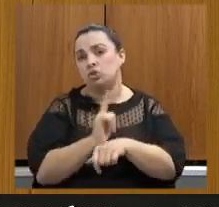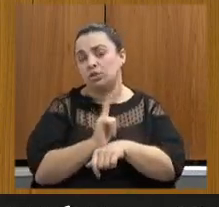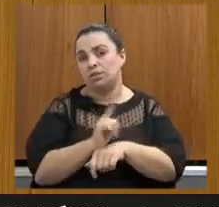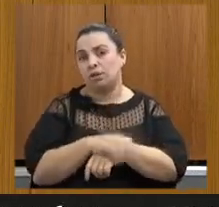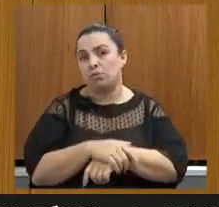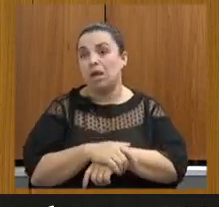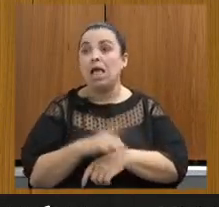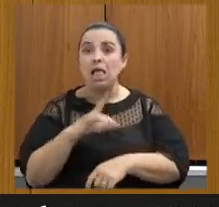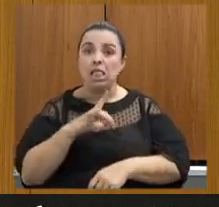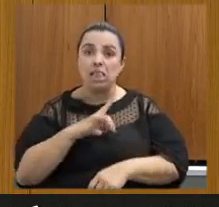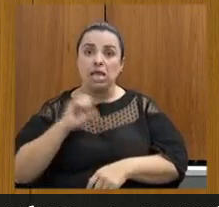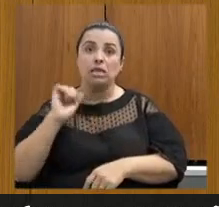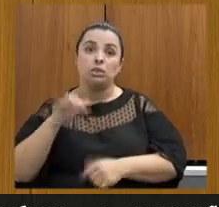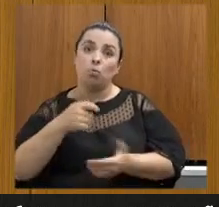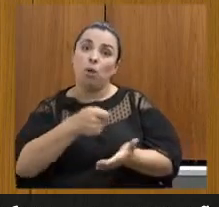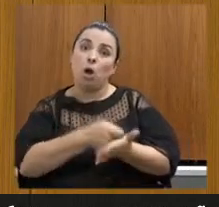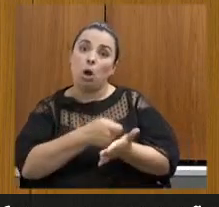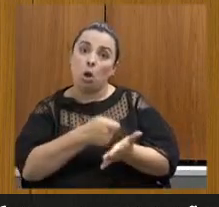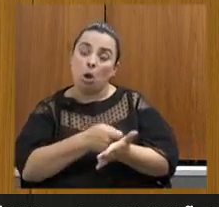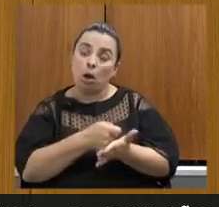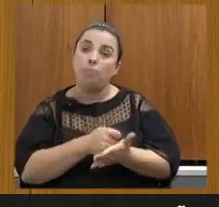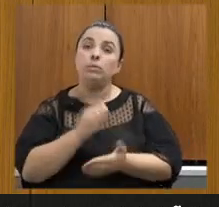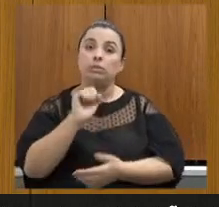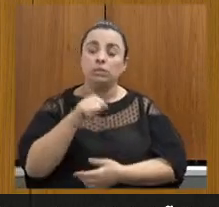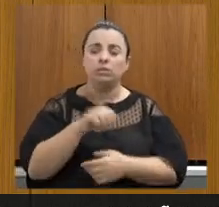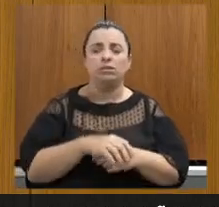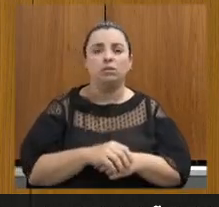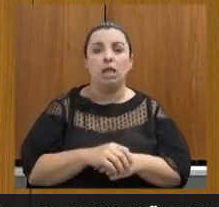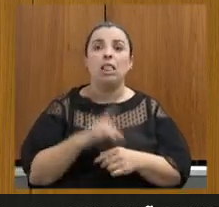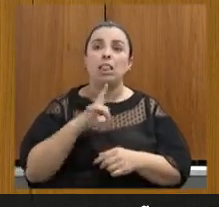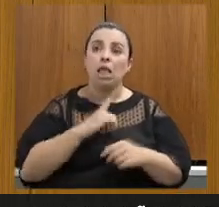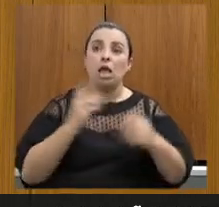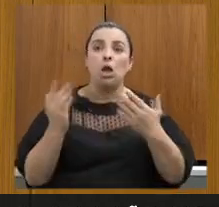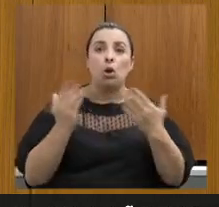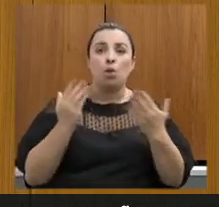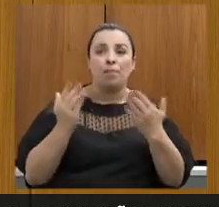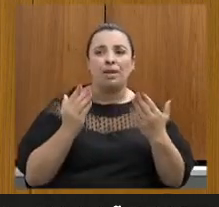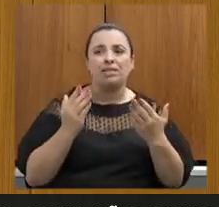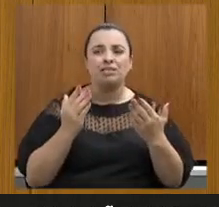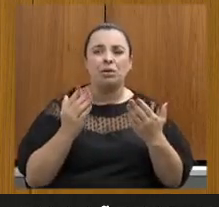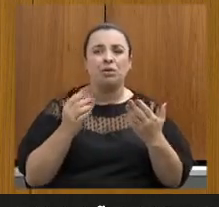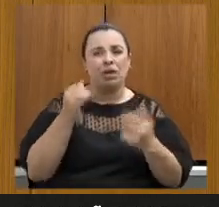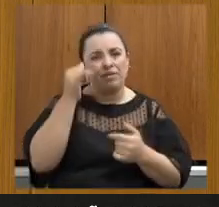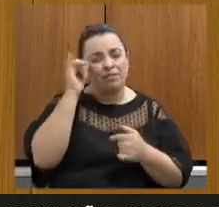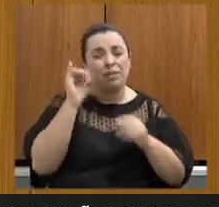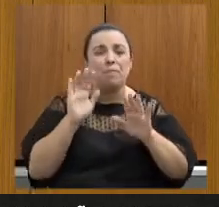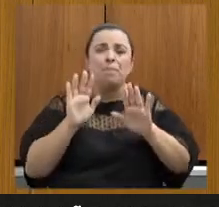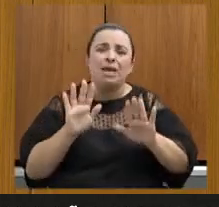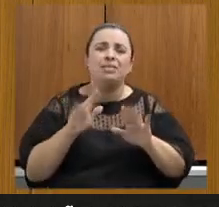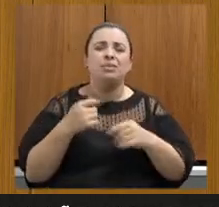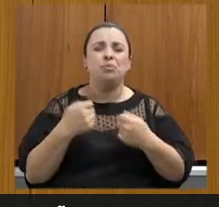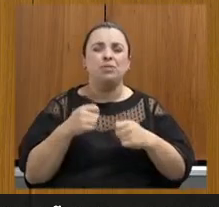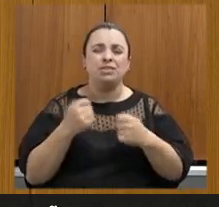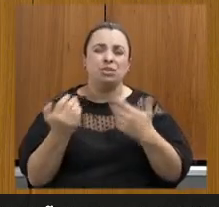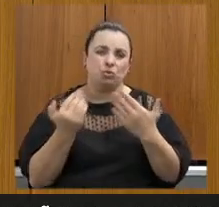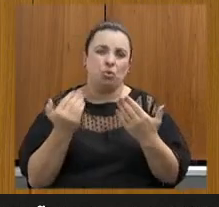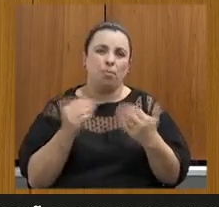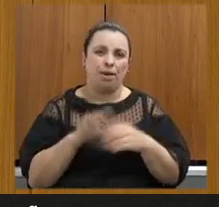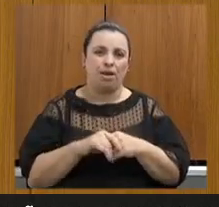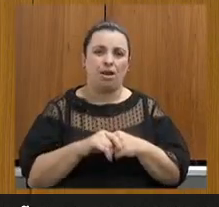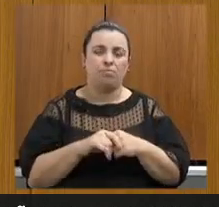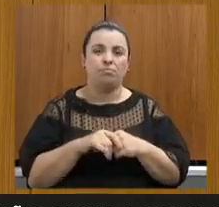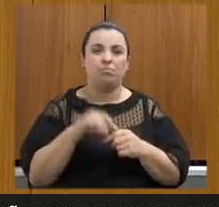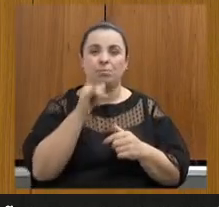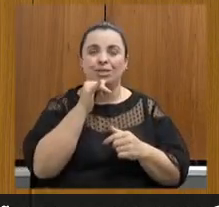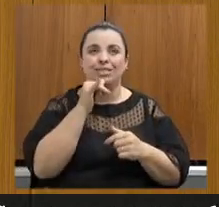saber eu sei que as comparações estão sendo evitadas mas nesse caso eu preciso de uma comparação como era como feito